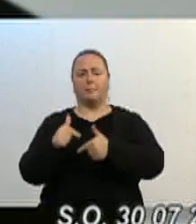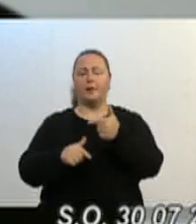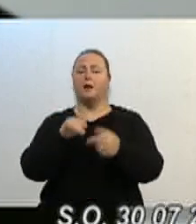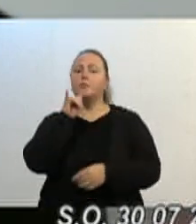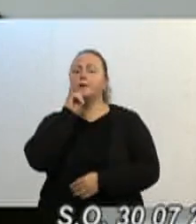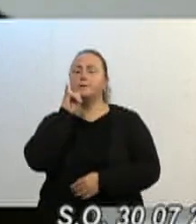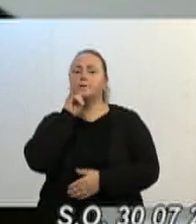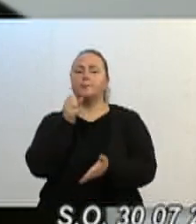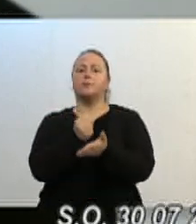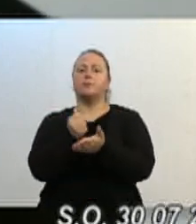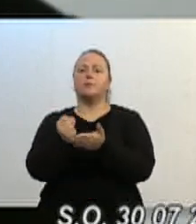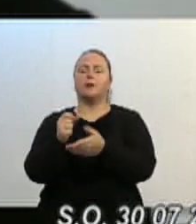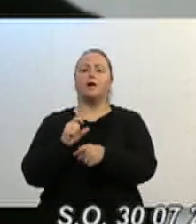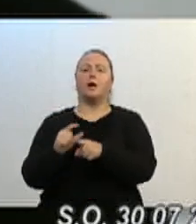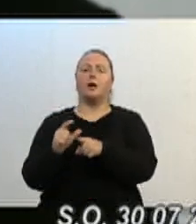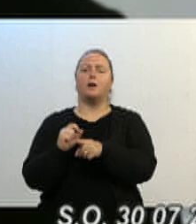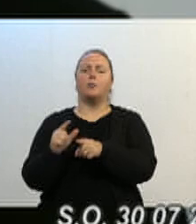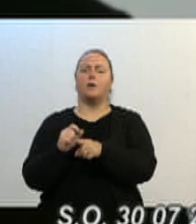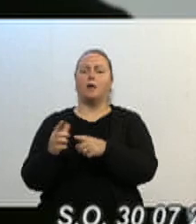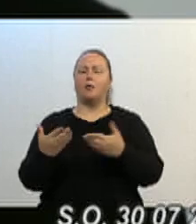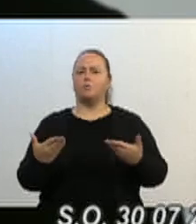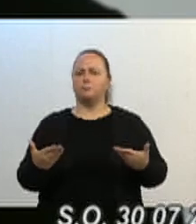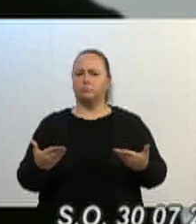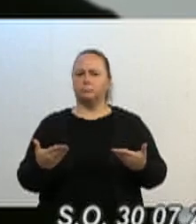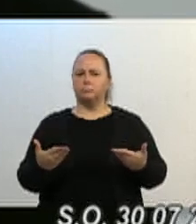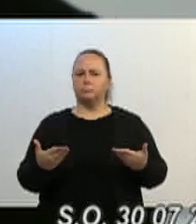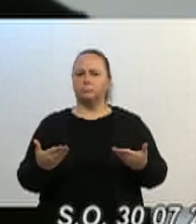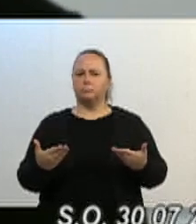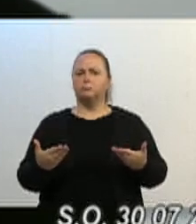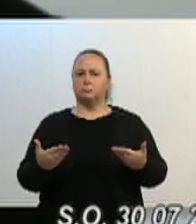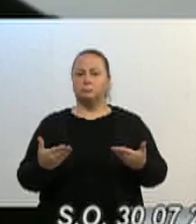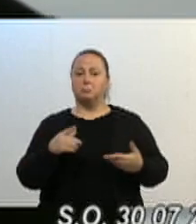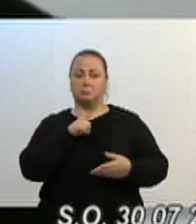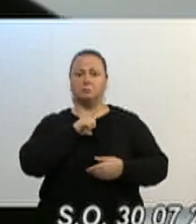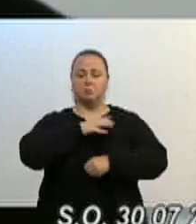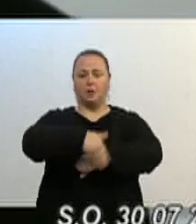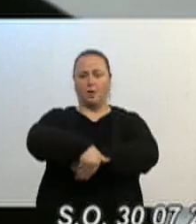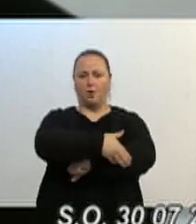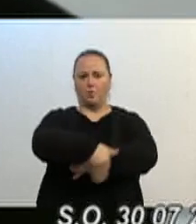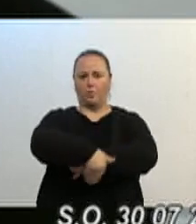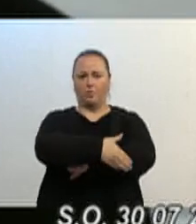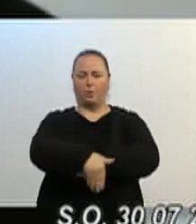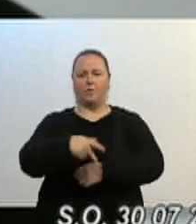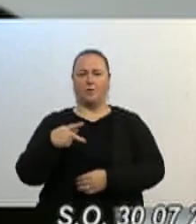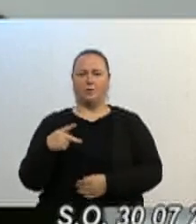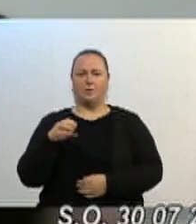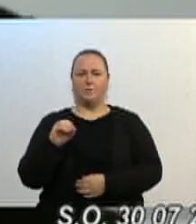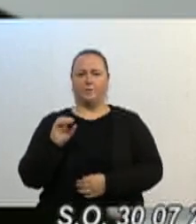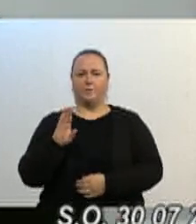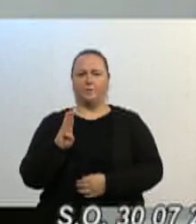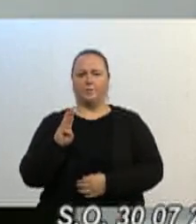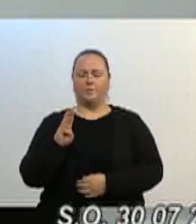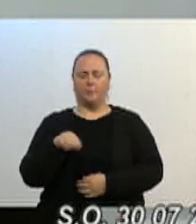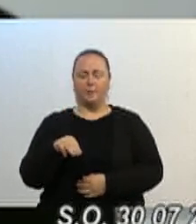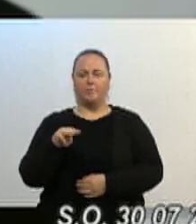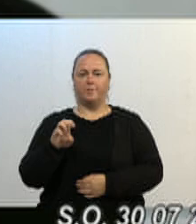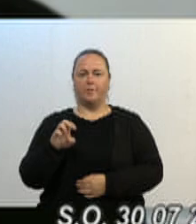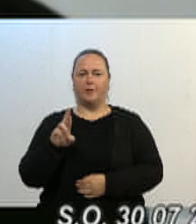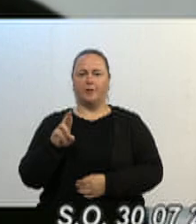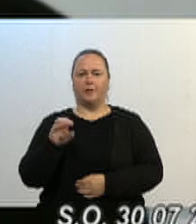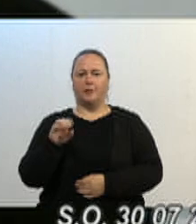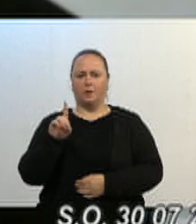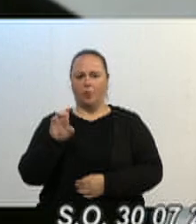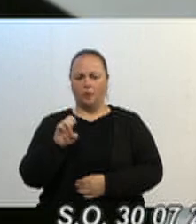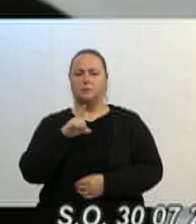aluguel que foi cedido lá na Rua Comerode, aquele espaço grande da antiga era de municipal, para colocar os ônibus, até